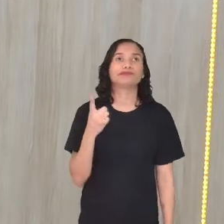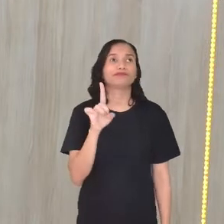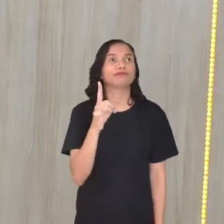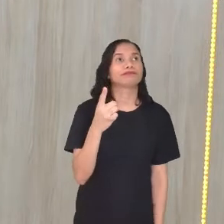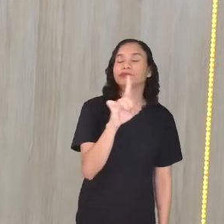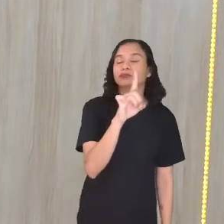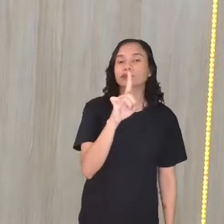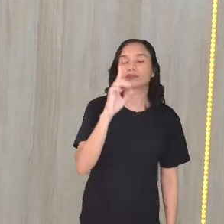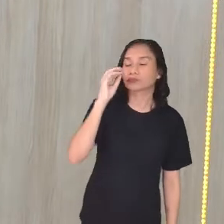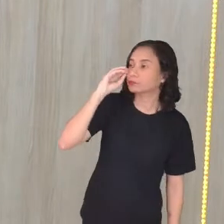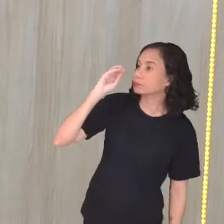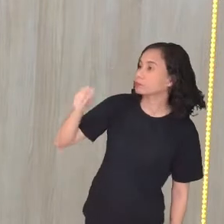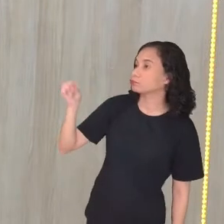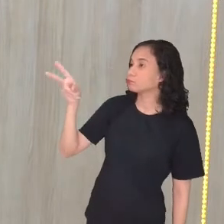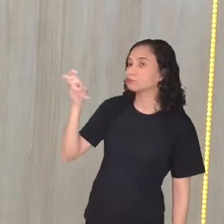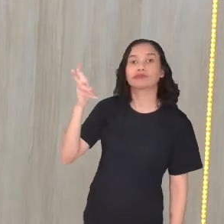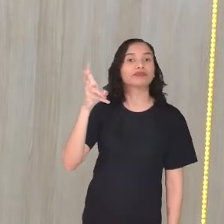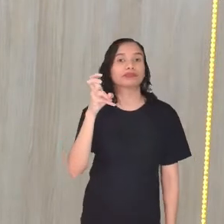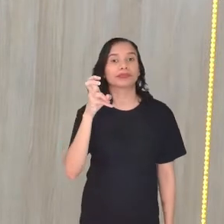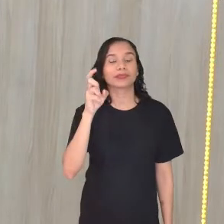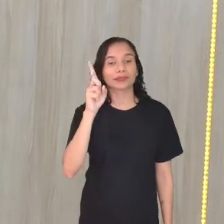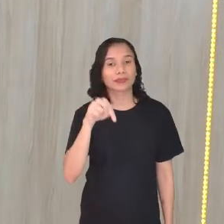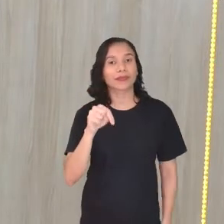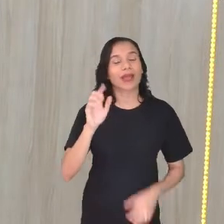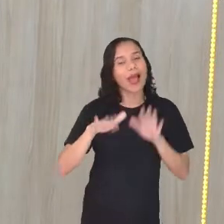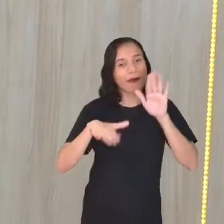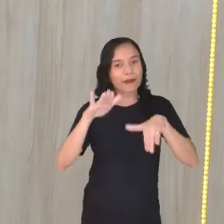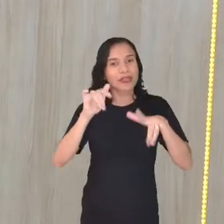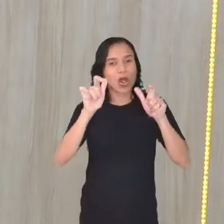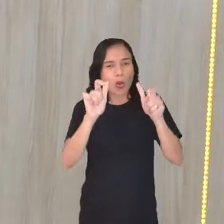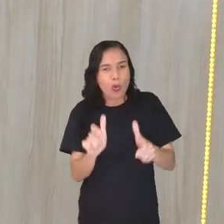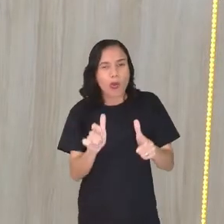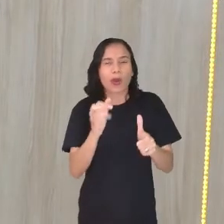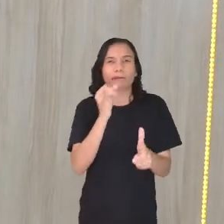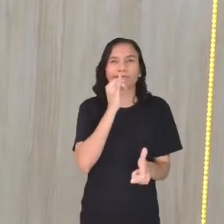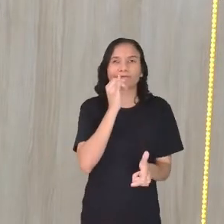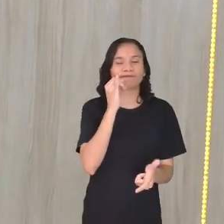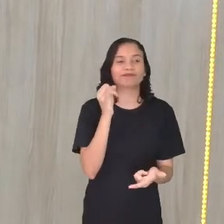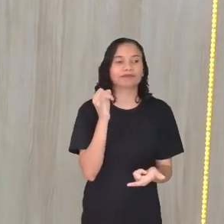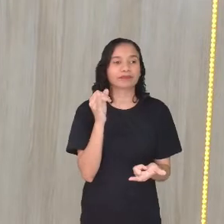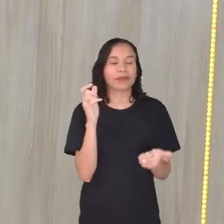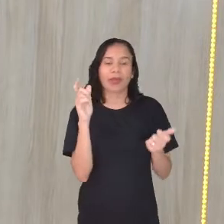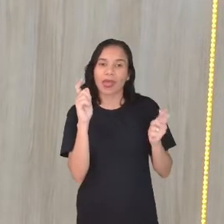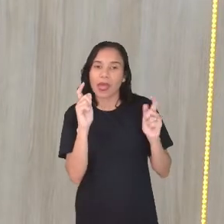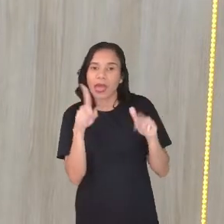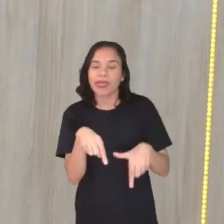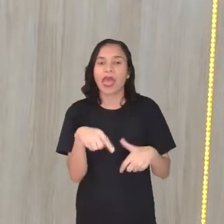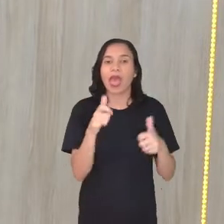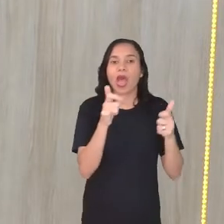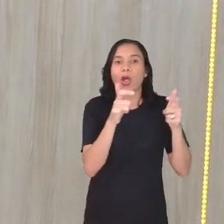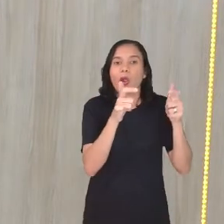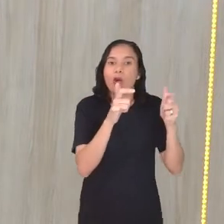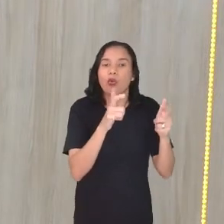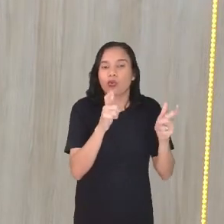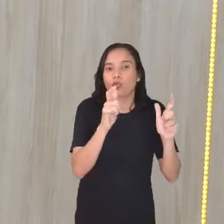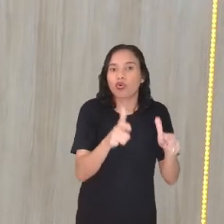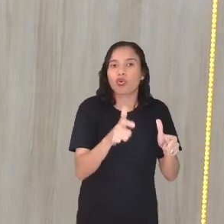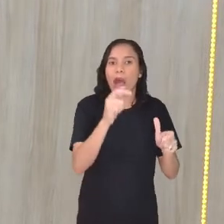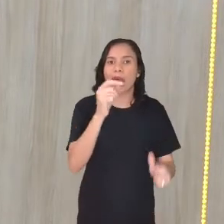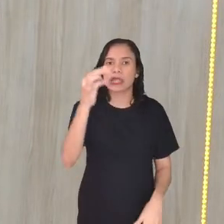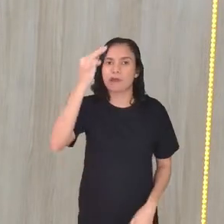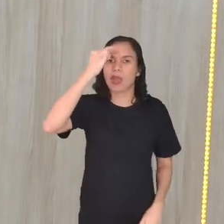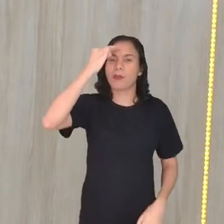bastante nele e a gente nem se dá conta. Às vezes lugares assim, que talvez sejam lugares de memórias mais